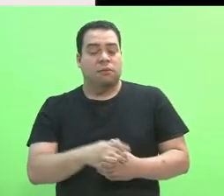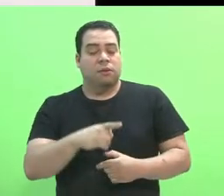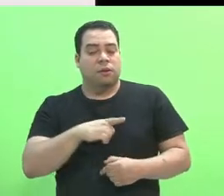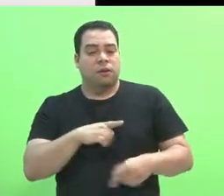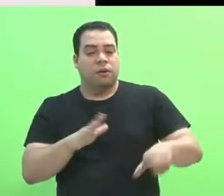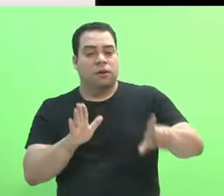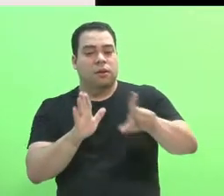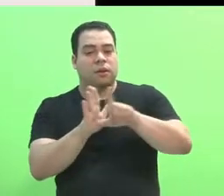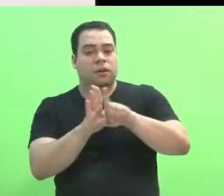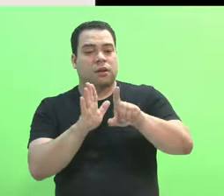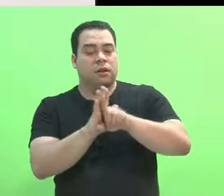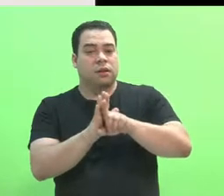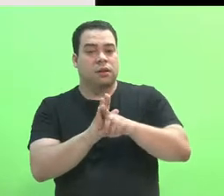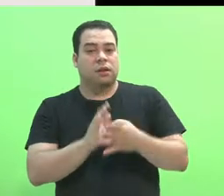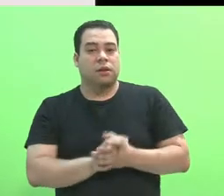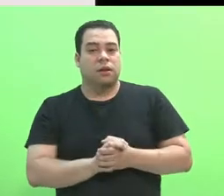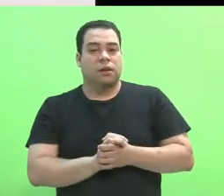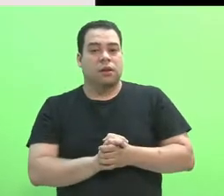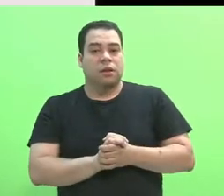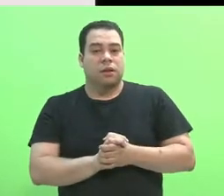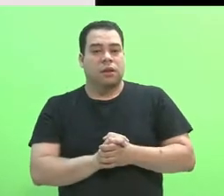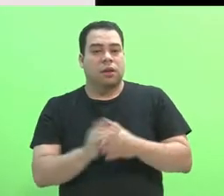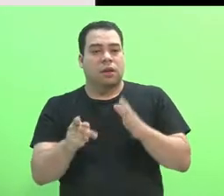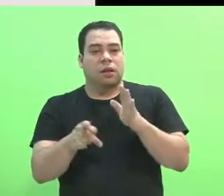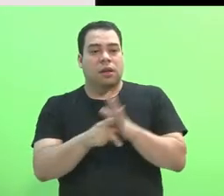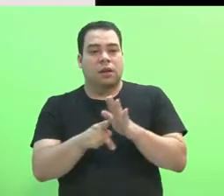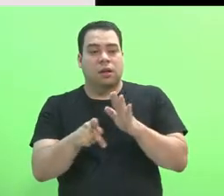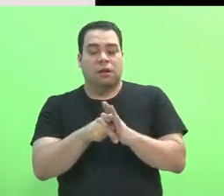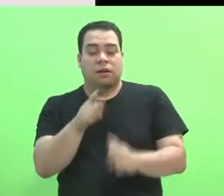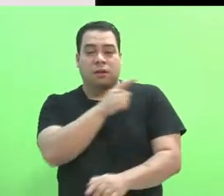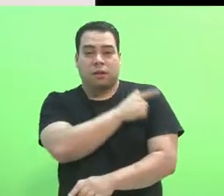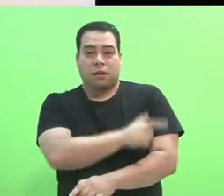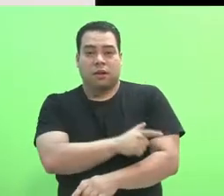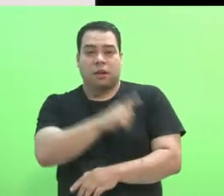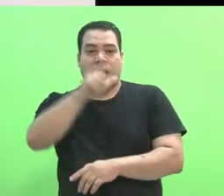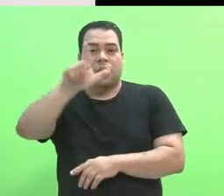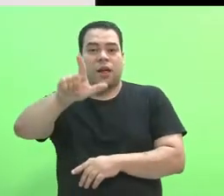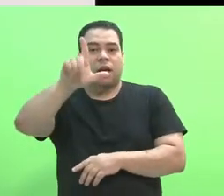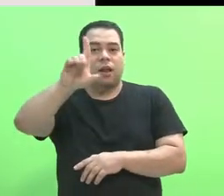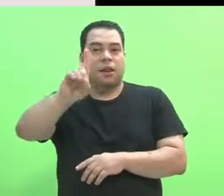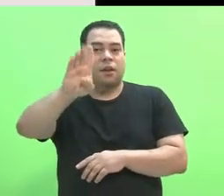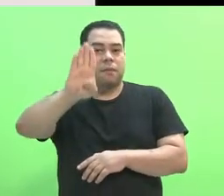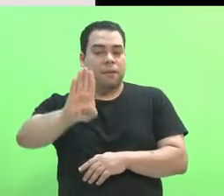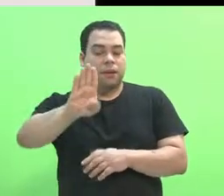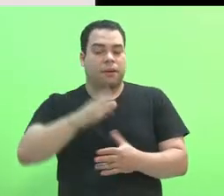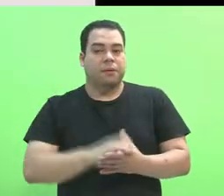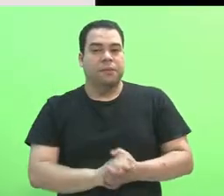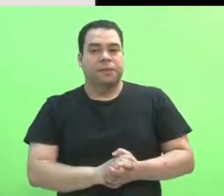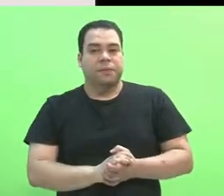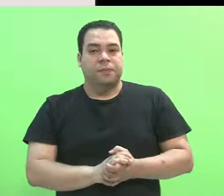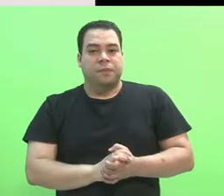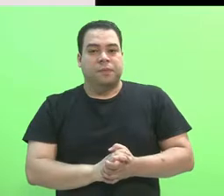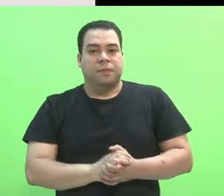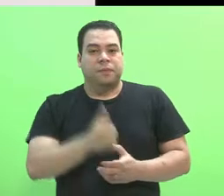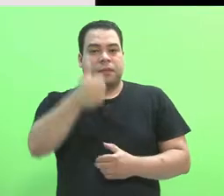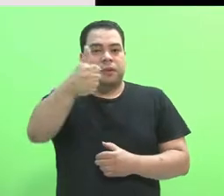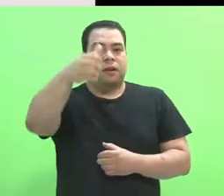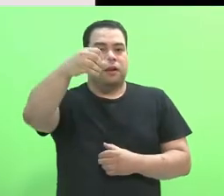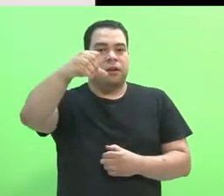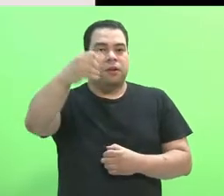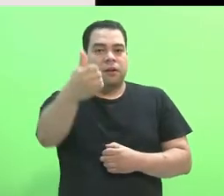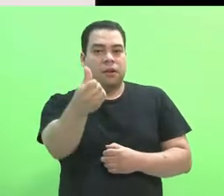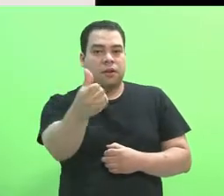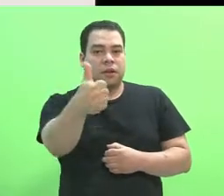das diretrizes e bases da educação nacional. Em 1961, equiparou o ensino